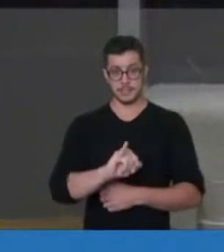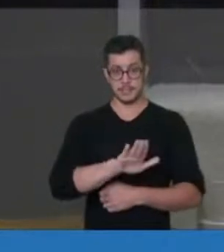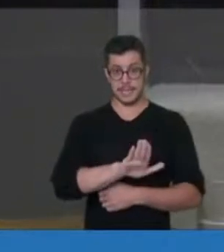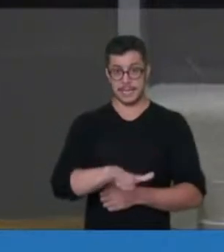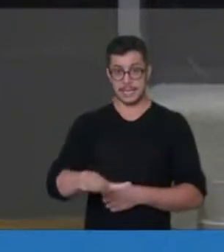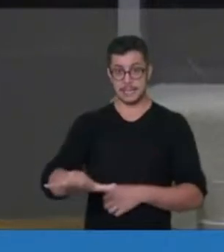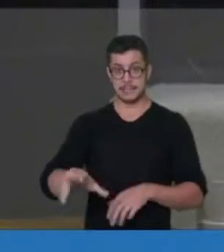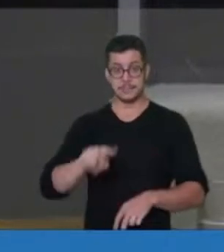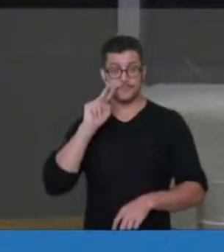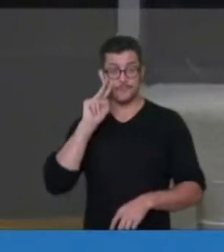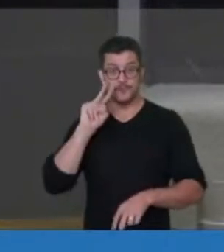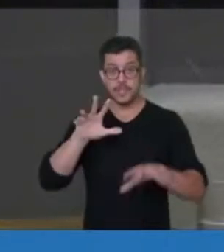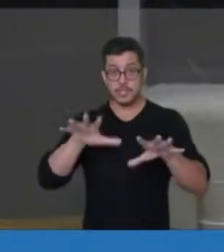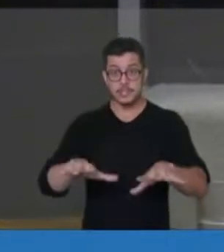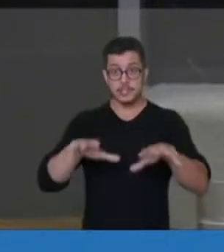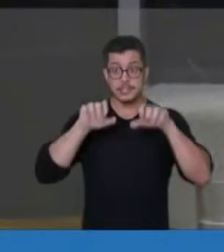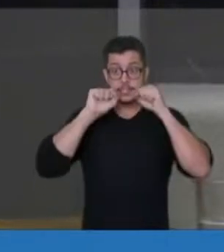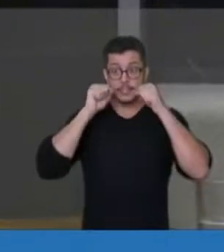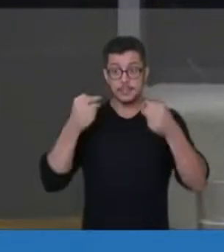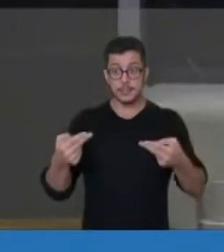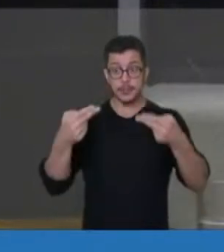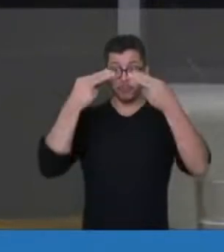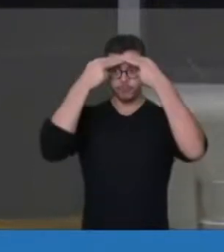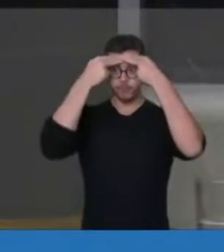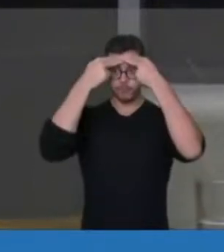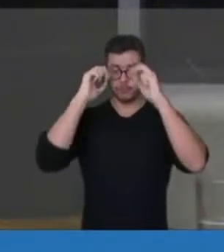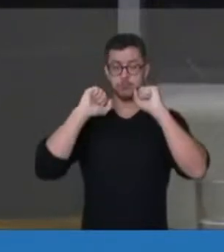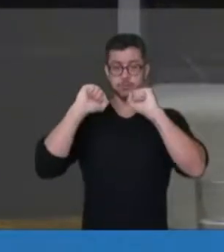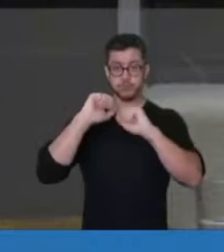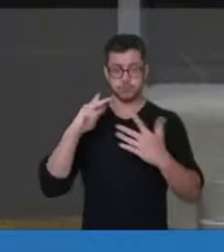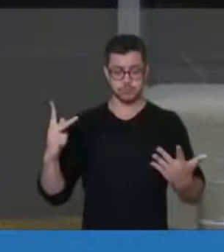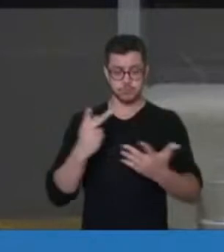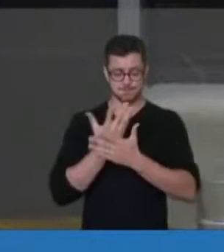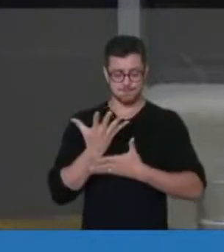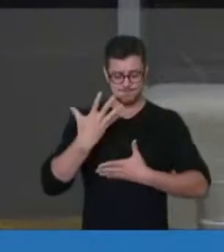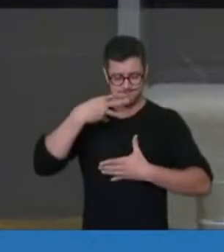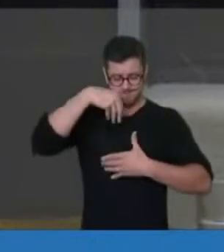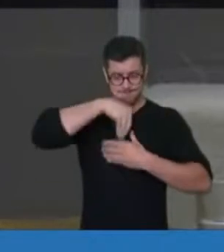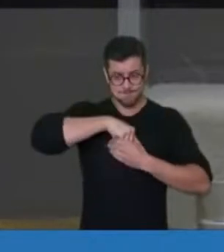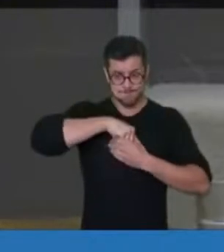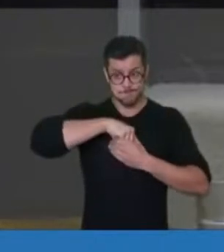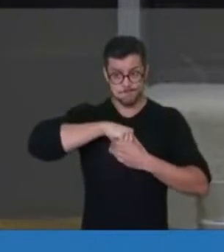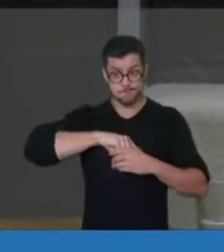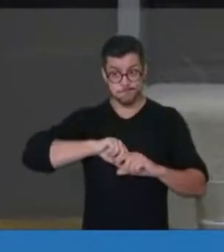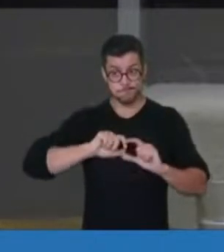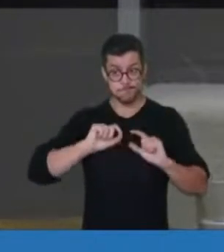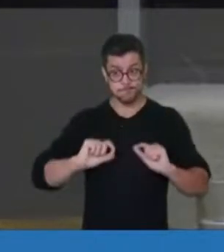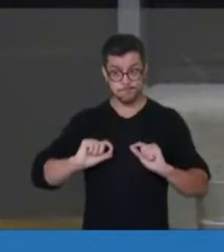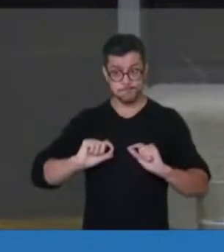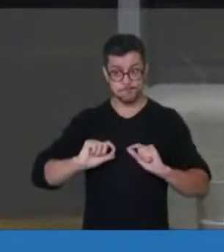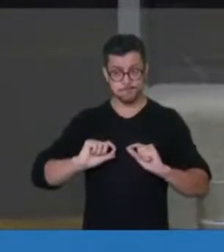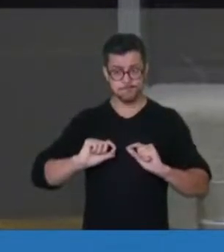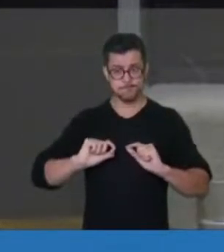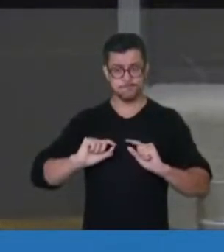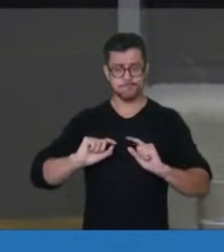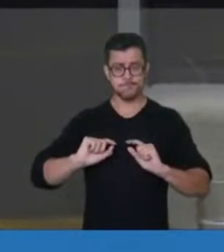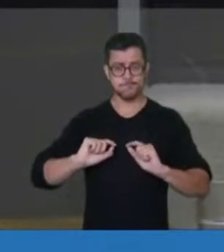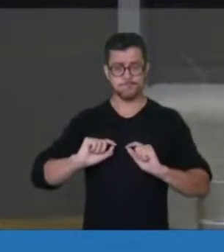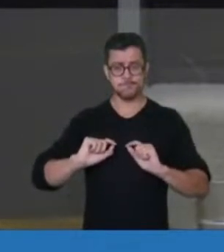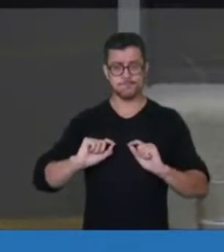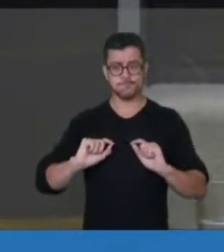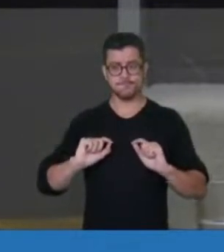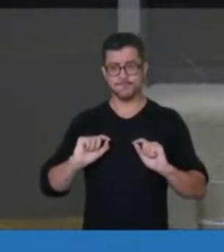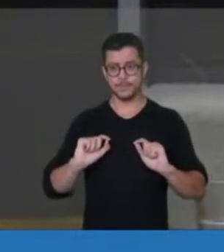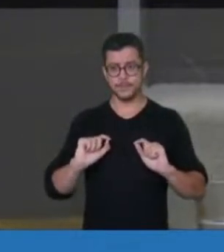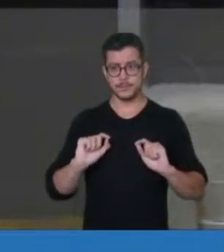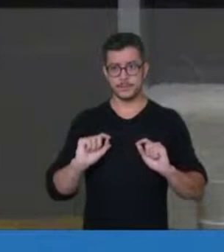ela acaba por criar uma construção que é absolutamente uma construção cruel de que